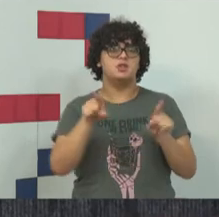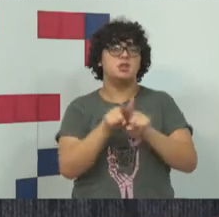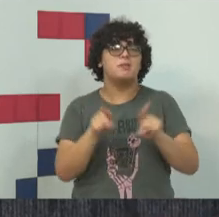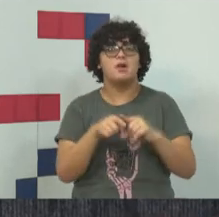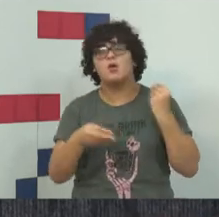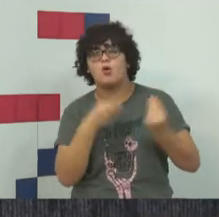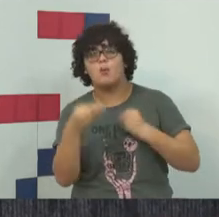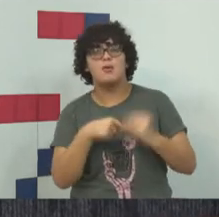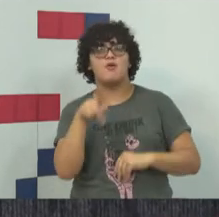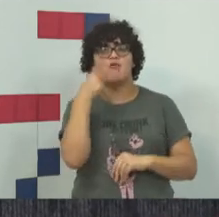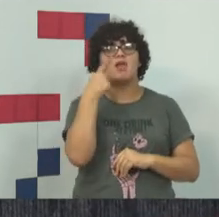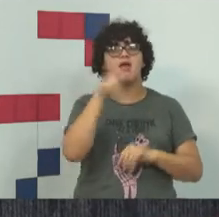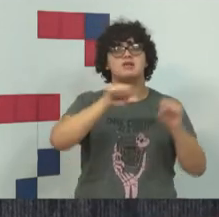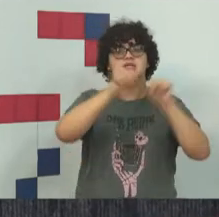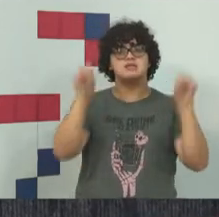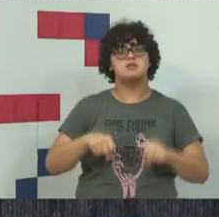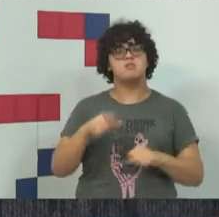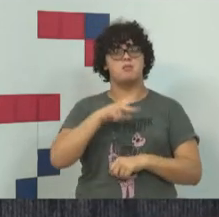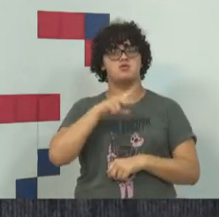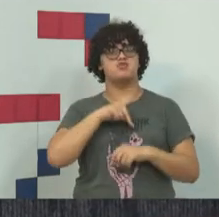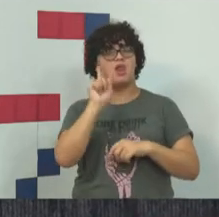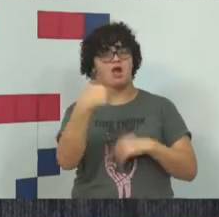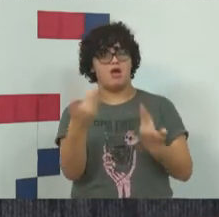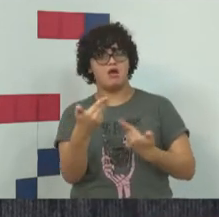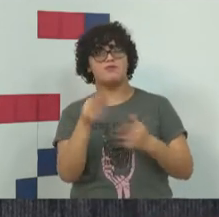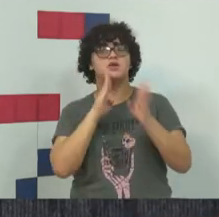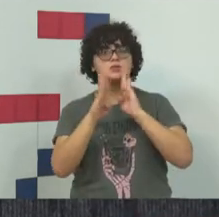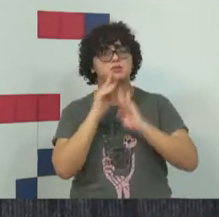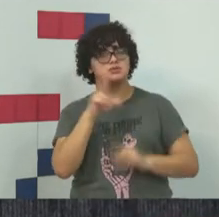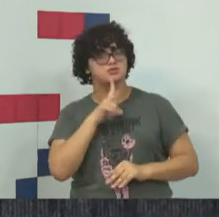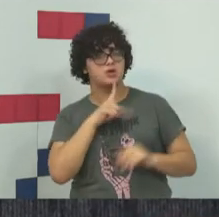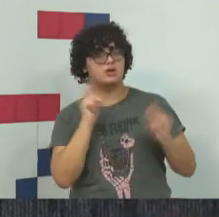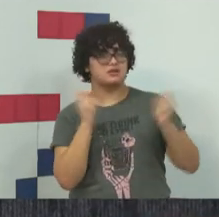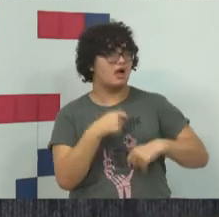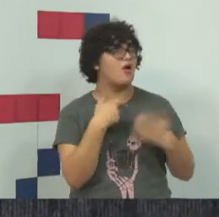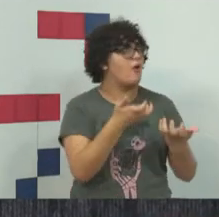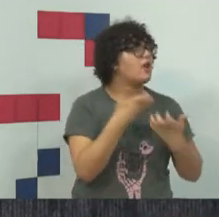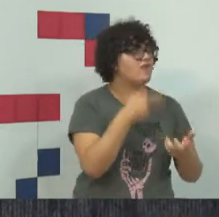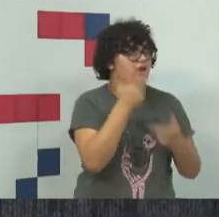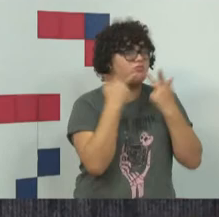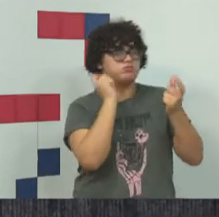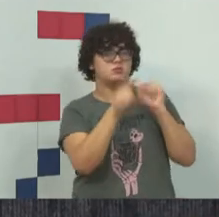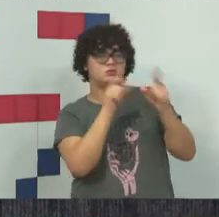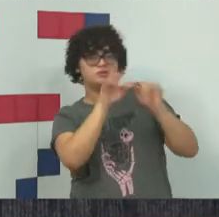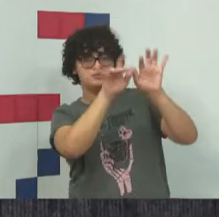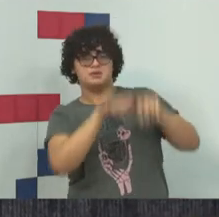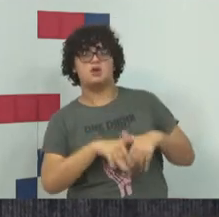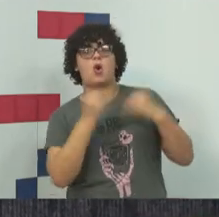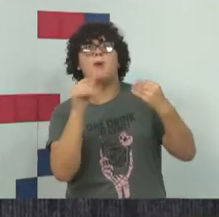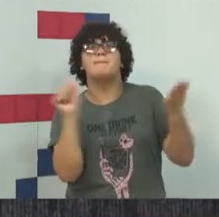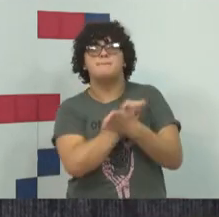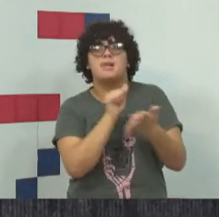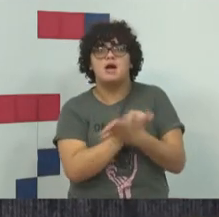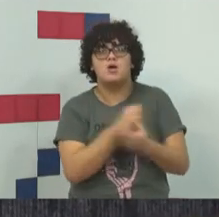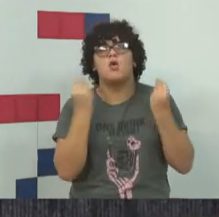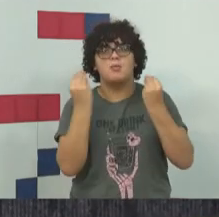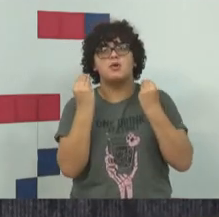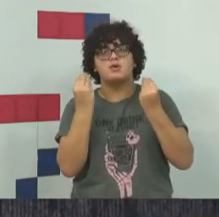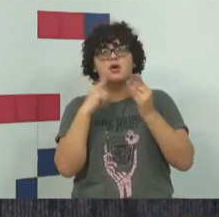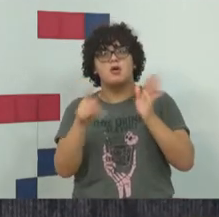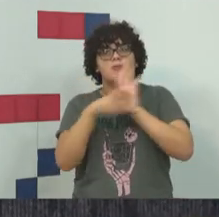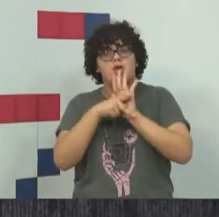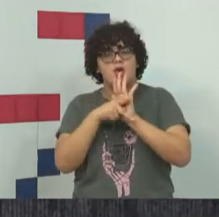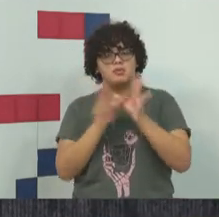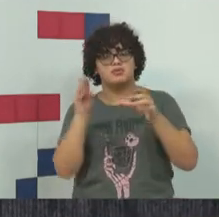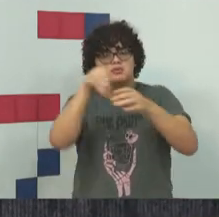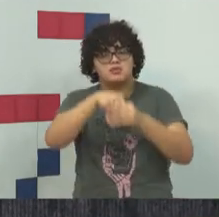estamos falando particular. O Facebook é um sistema particular. Você chega lá e fala eu quero falar o que eu quero. Como é que eles podem apagar o que eu publiquei? Ué, você está na casa